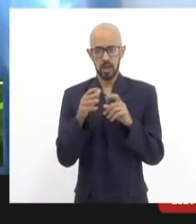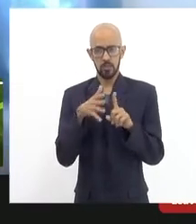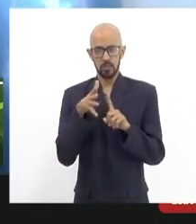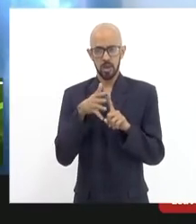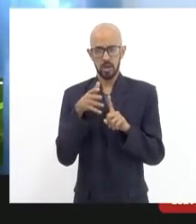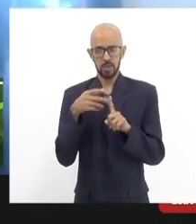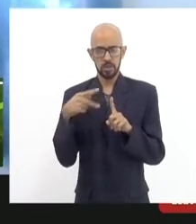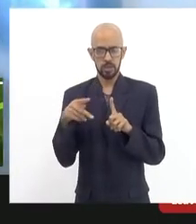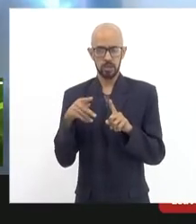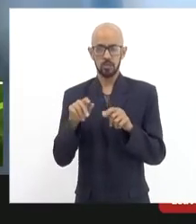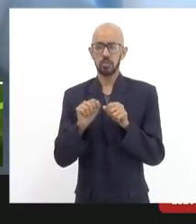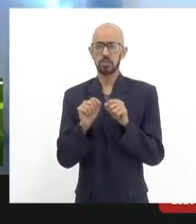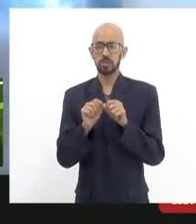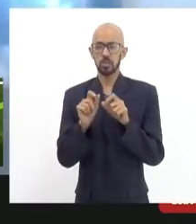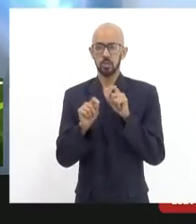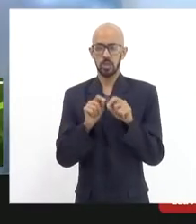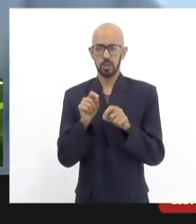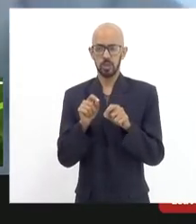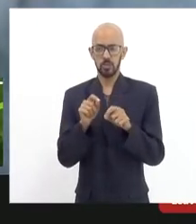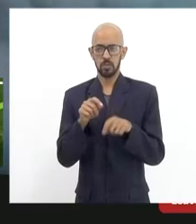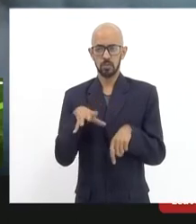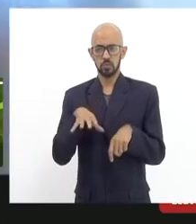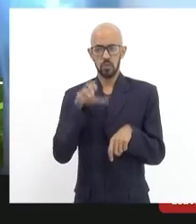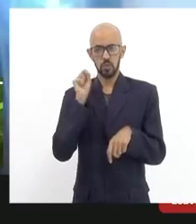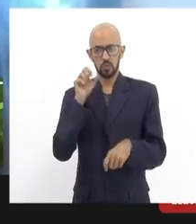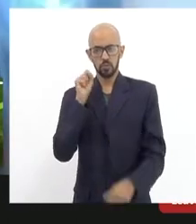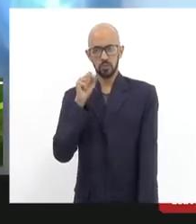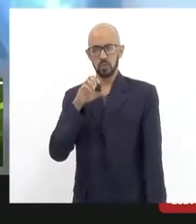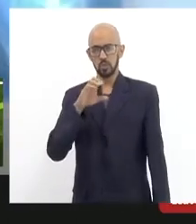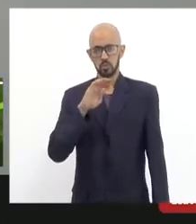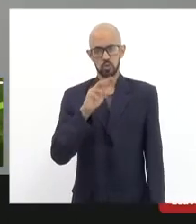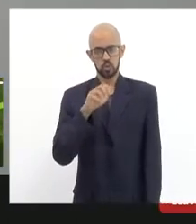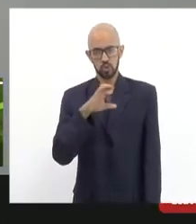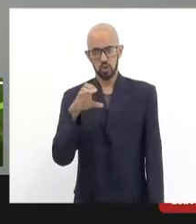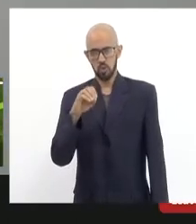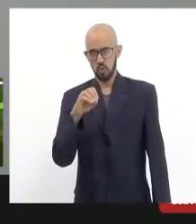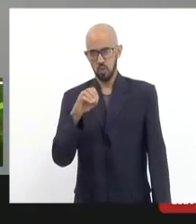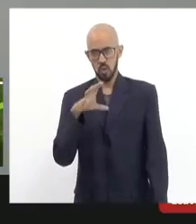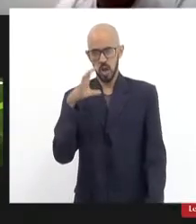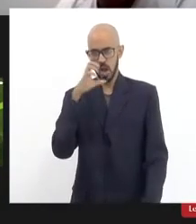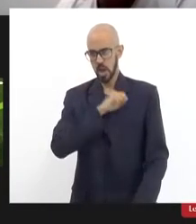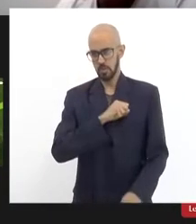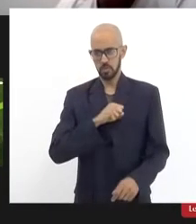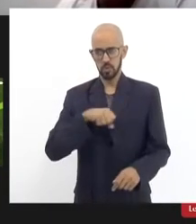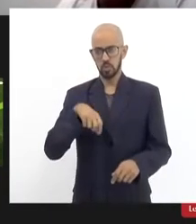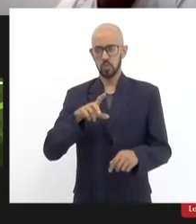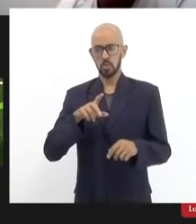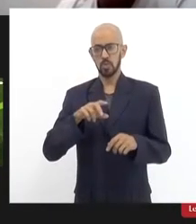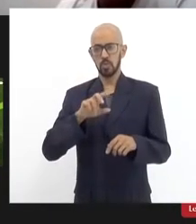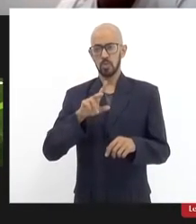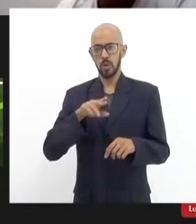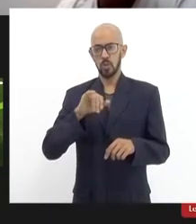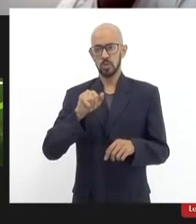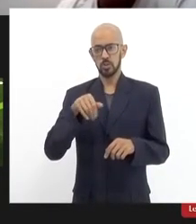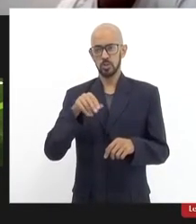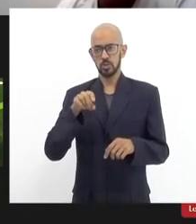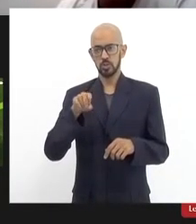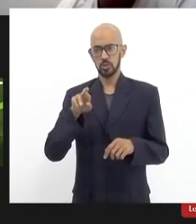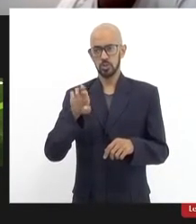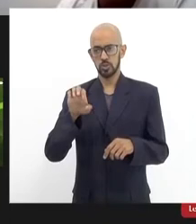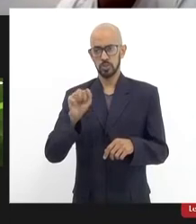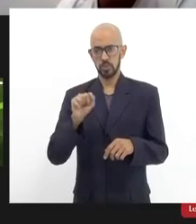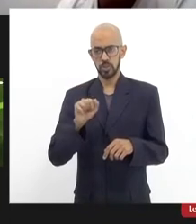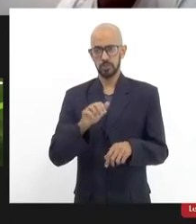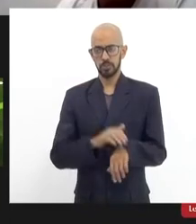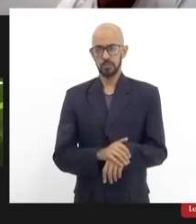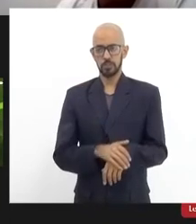vamos fazer o seguinte vamos ouvir o Chico breve como a Jandira o Cuesta